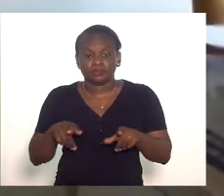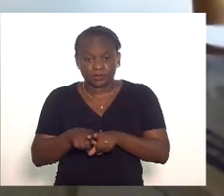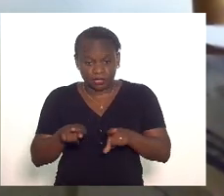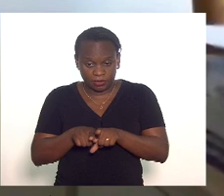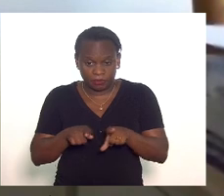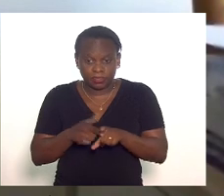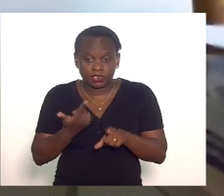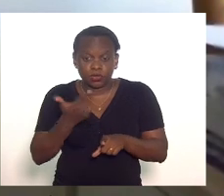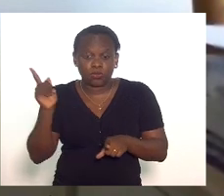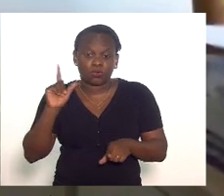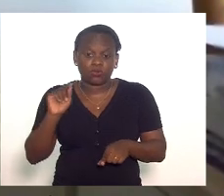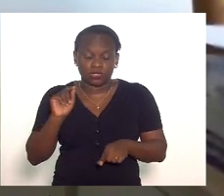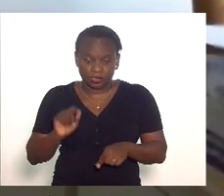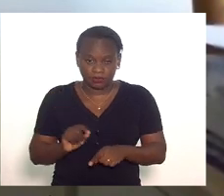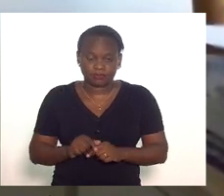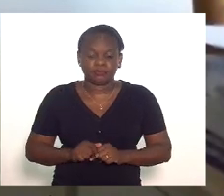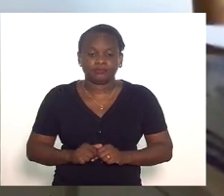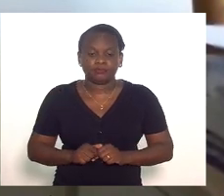lado